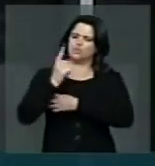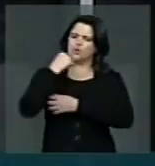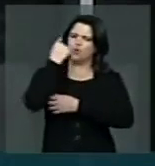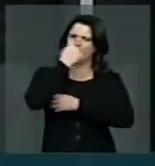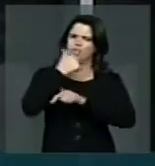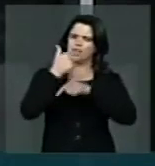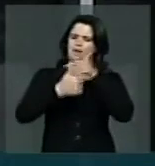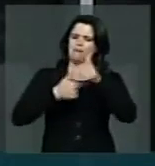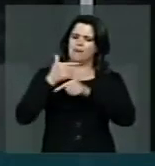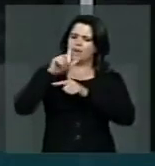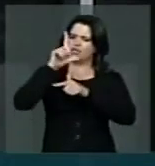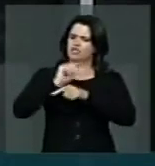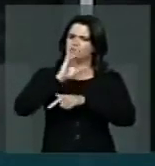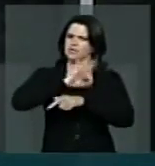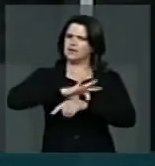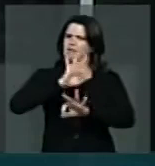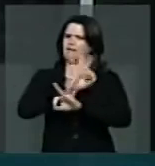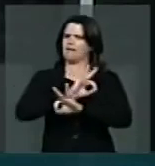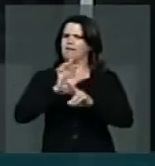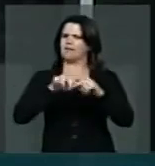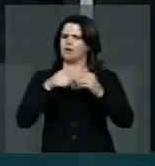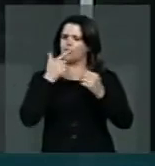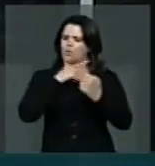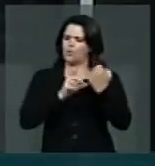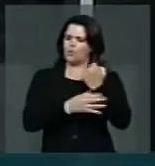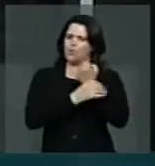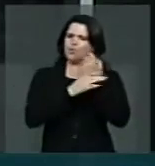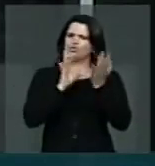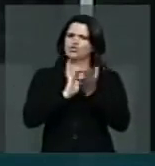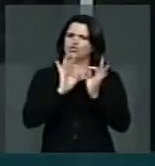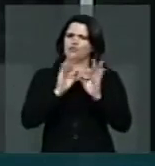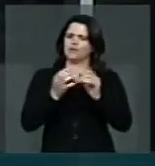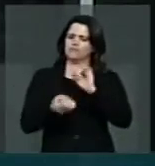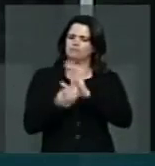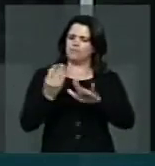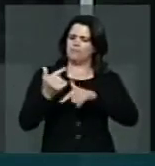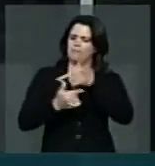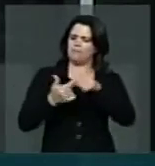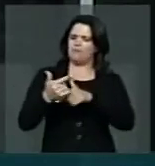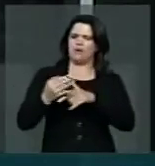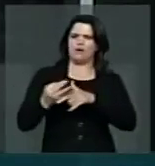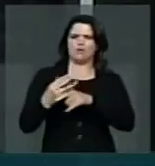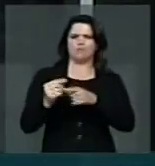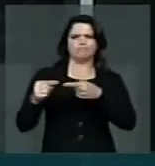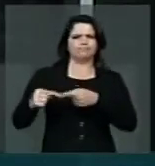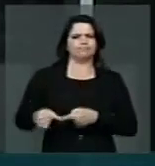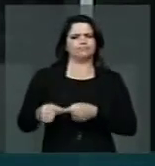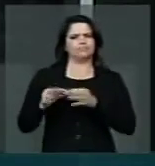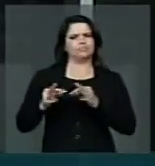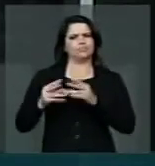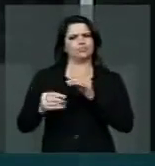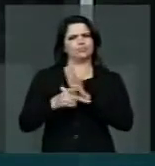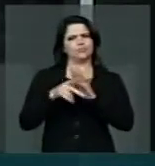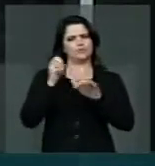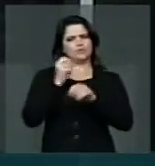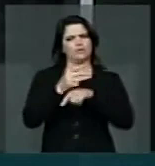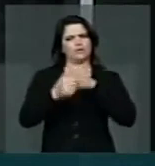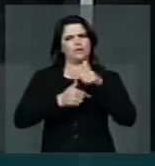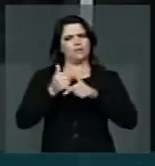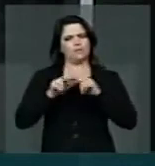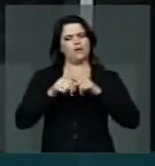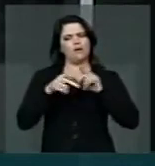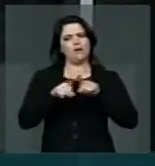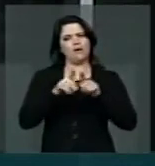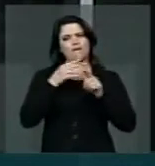sem a redução do salário, garantindo, evidentemente, a produtividade e as condições dignas de trabalho, pela